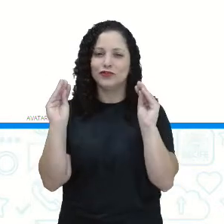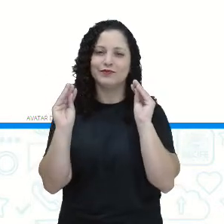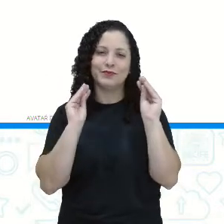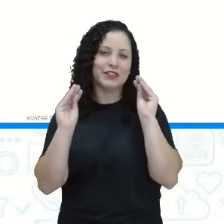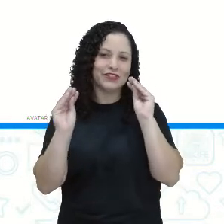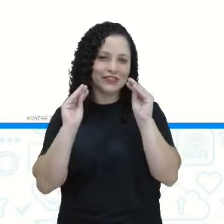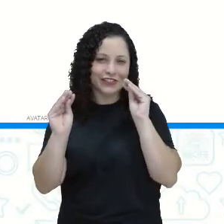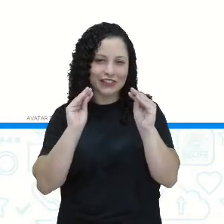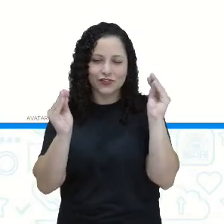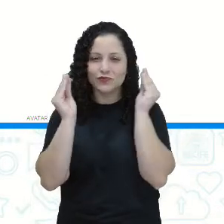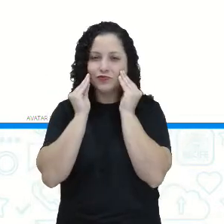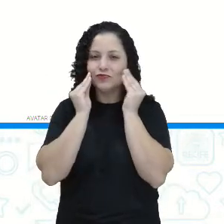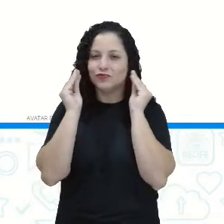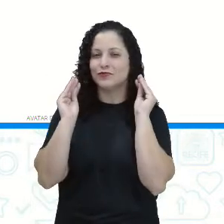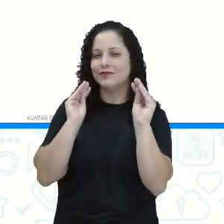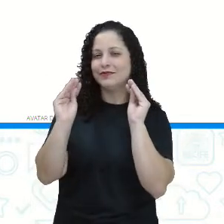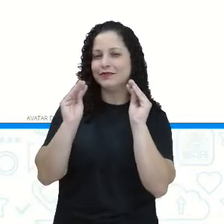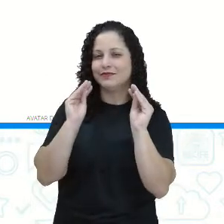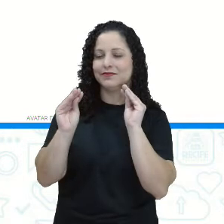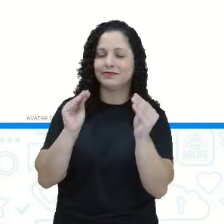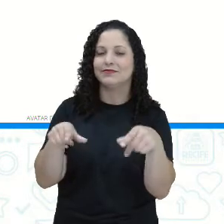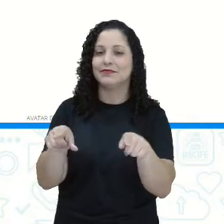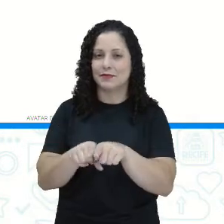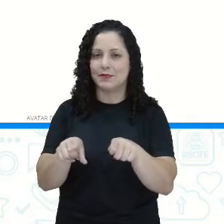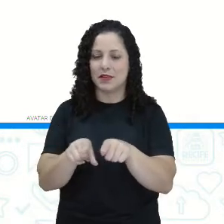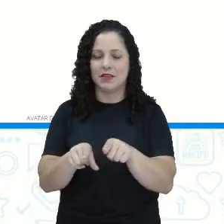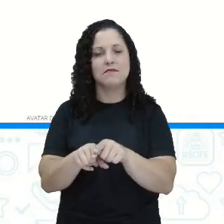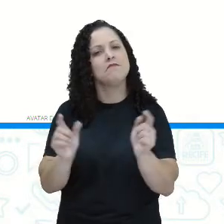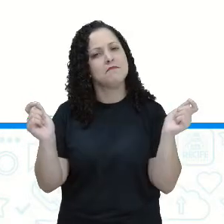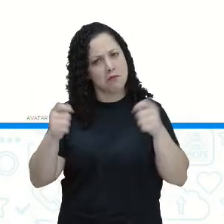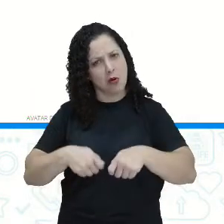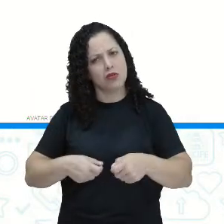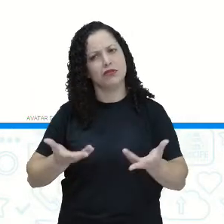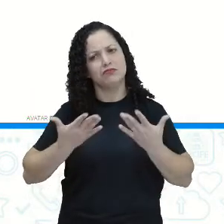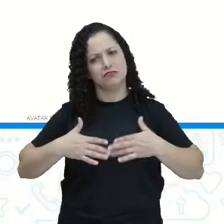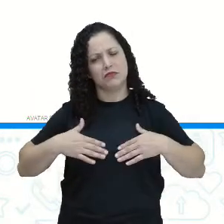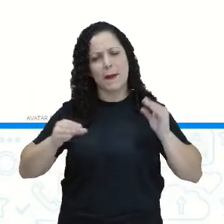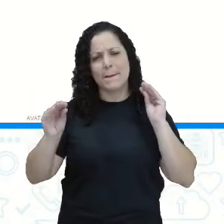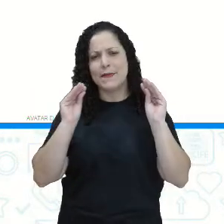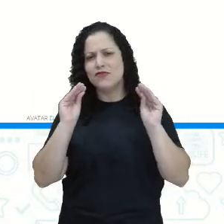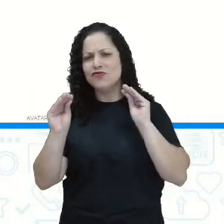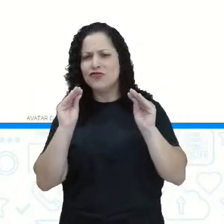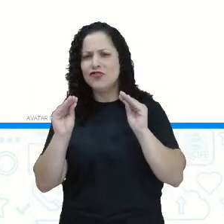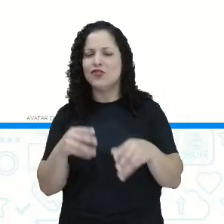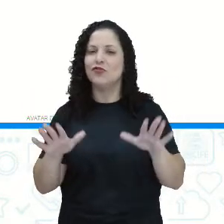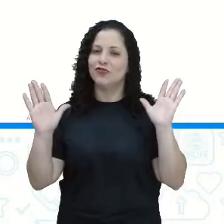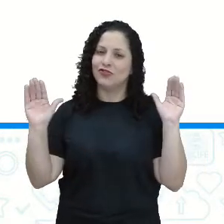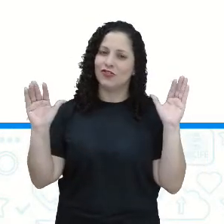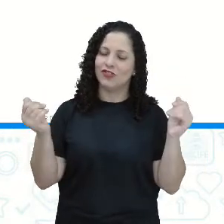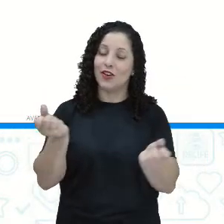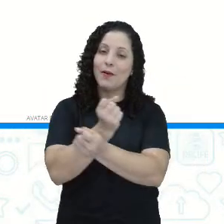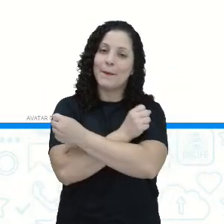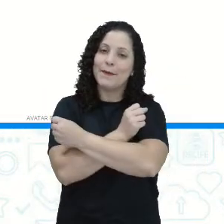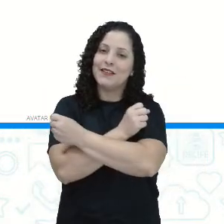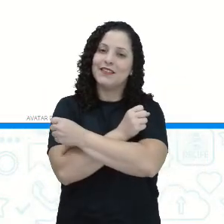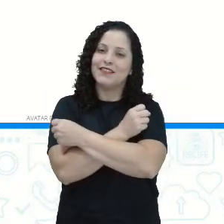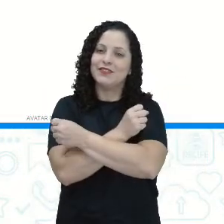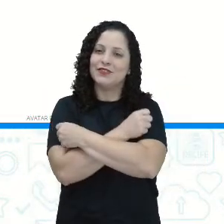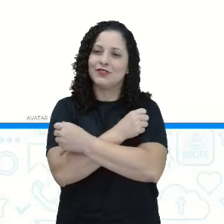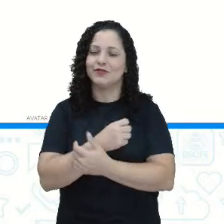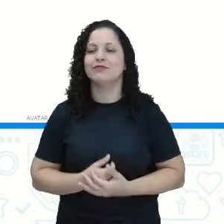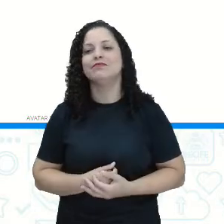despedida, que eu disse a vocês que poderia ser, né, tranquilo, beijinho, tchau, tchau, um abraço, não é?